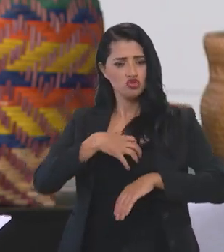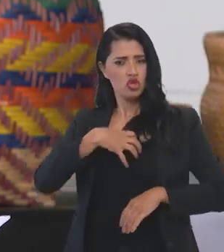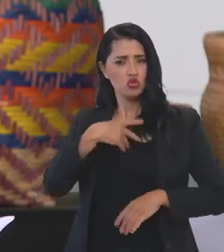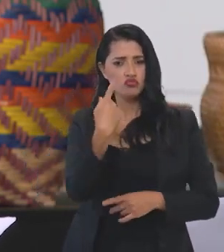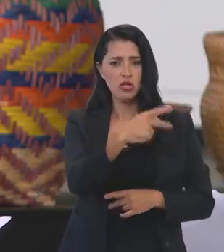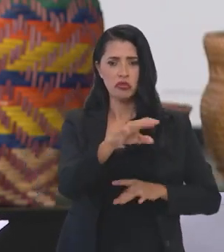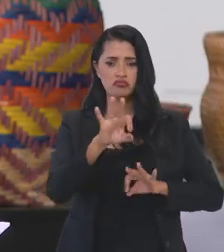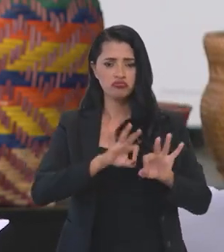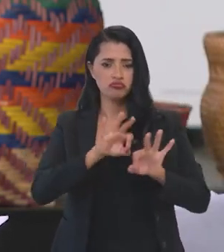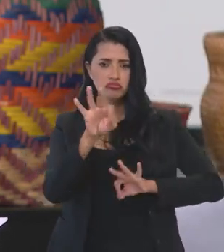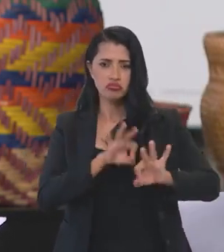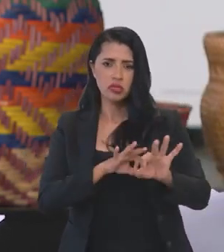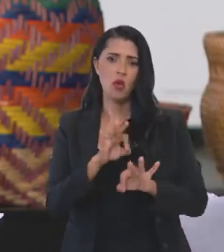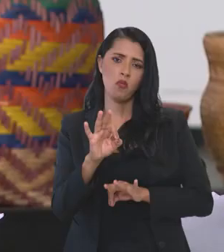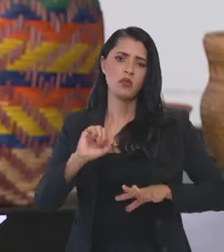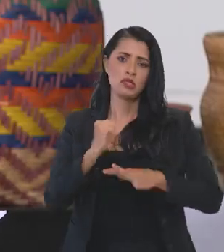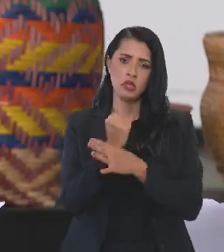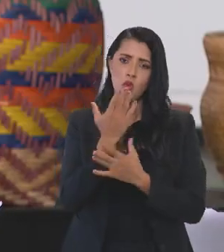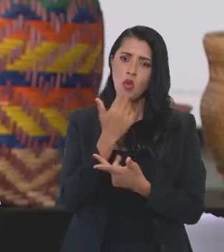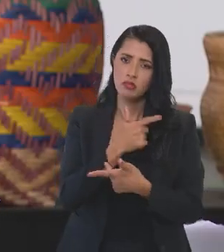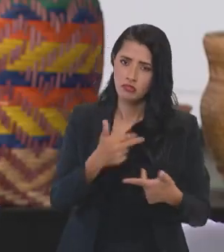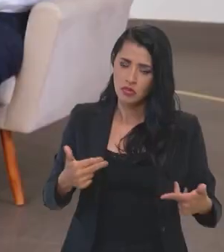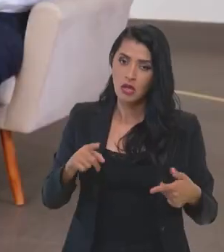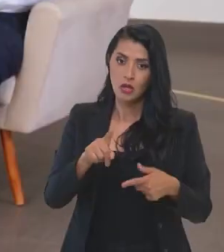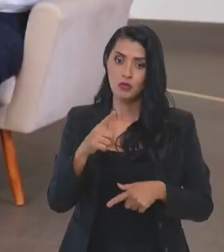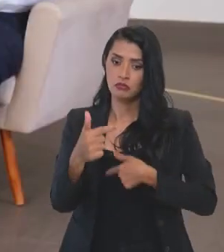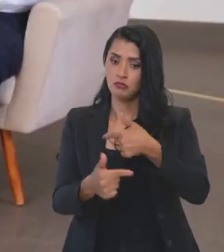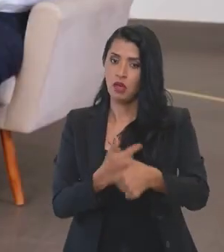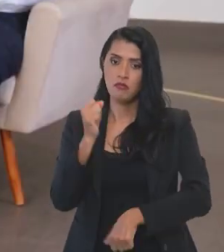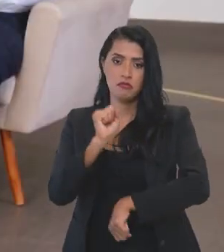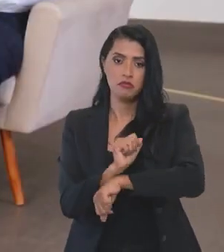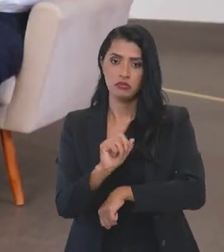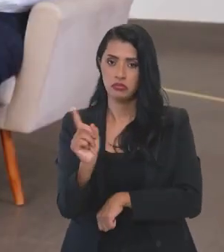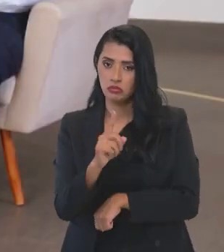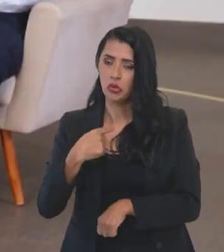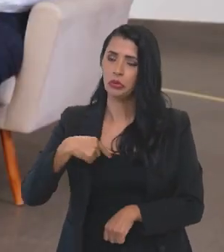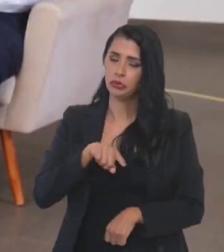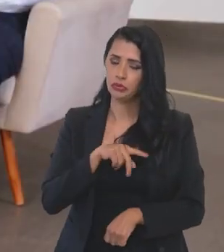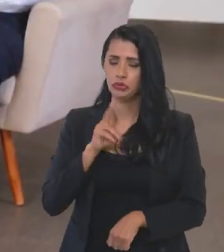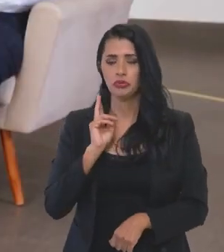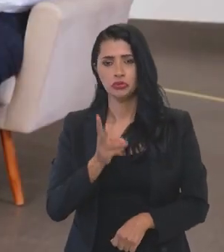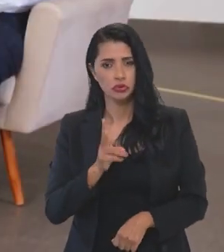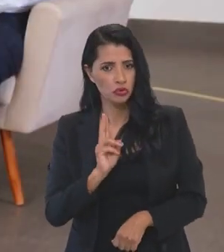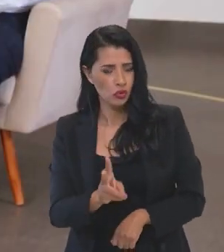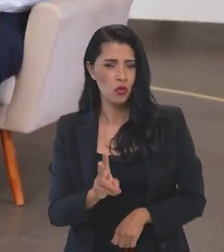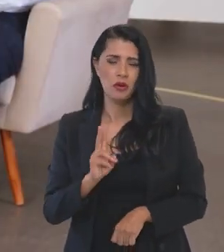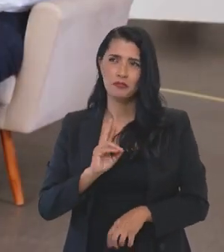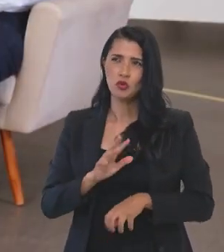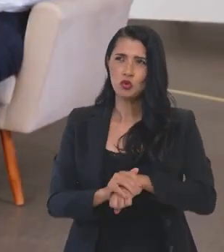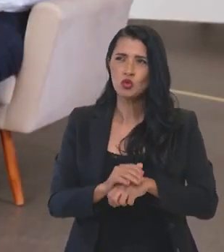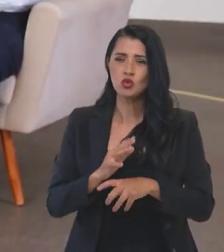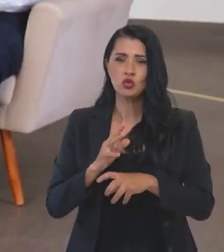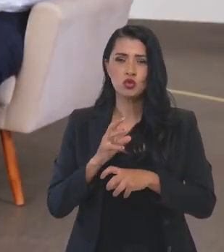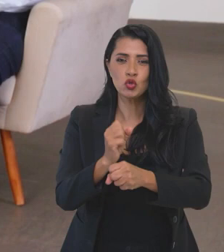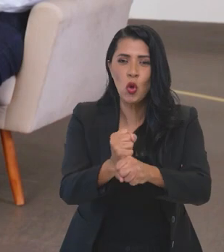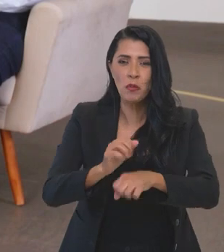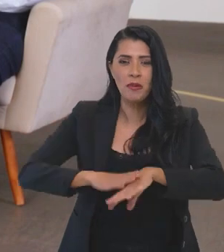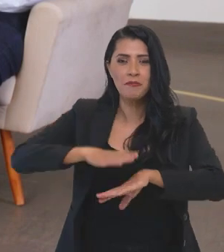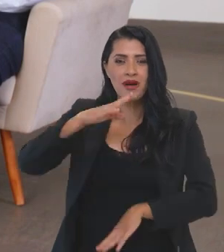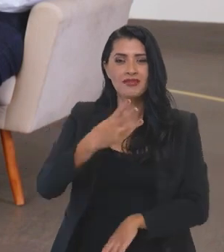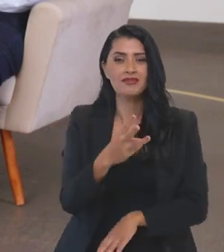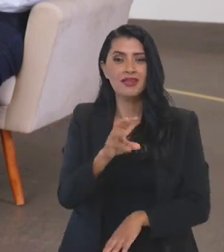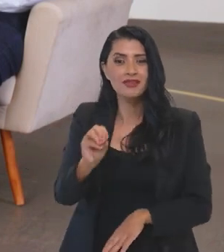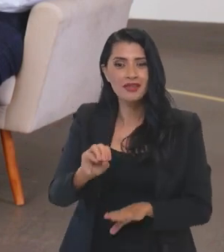forma de se organizar, uma segurança alimentar. Então, o trabalho não parou. Nós estamos continuando. Foram mais de 300